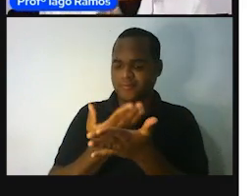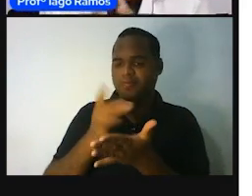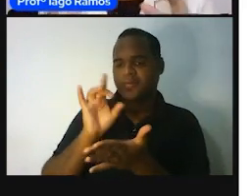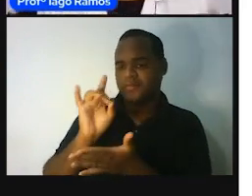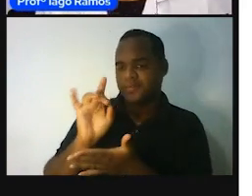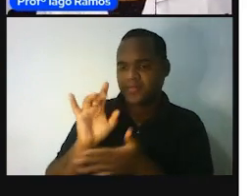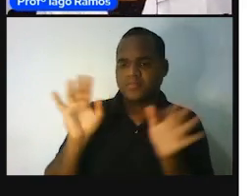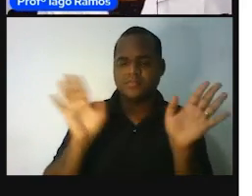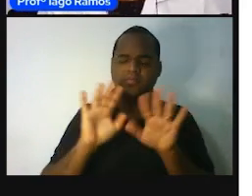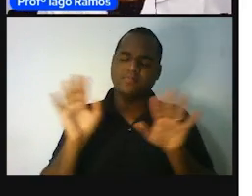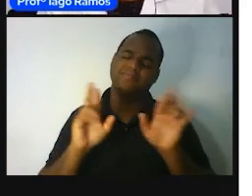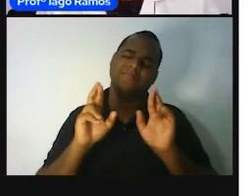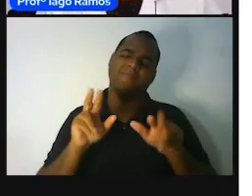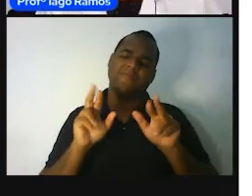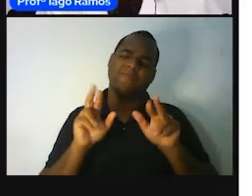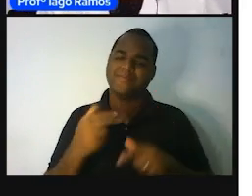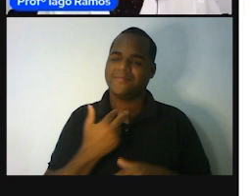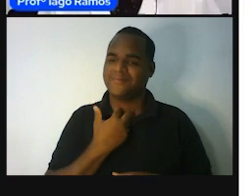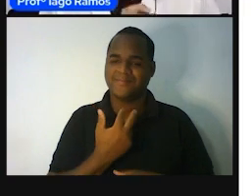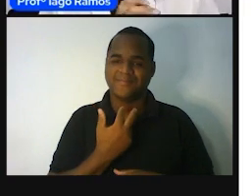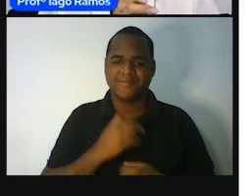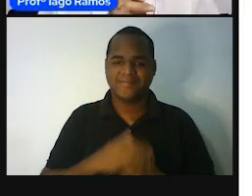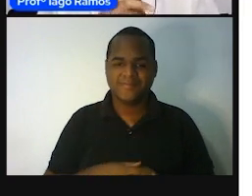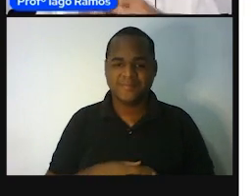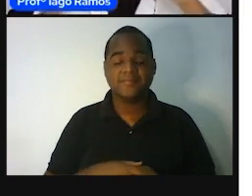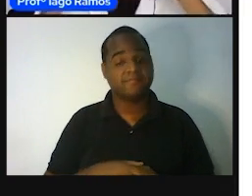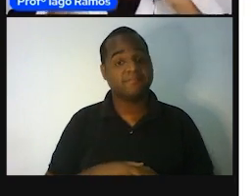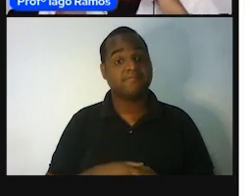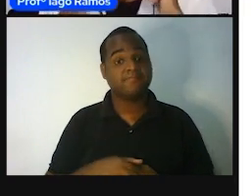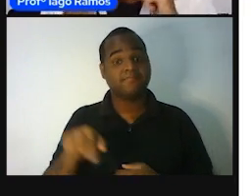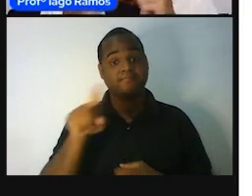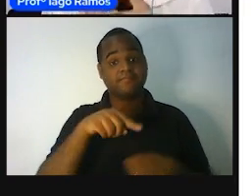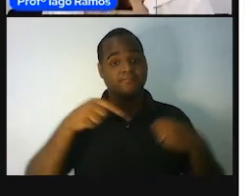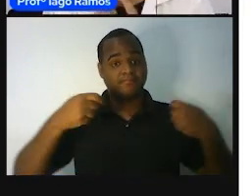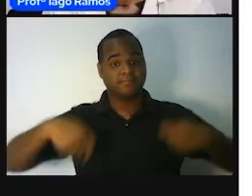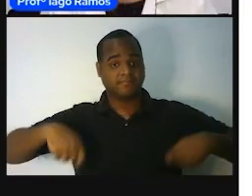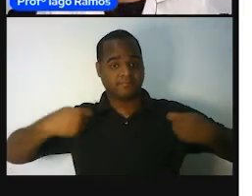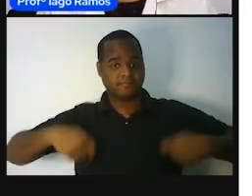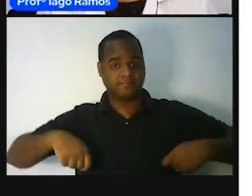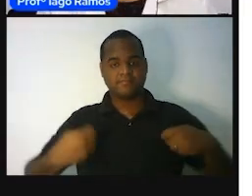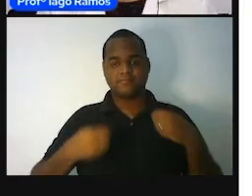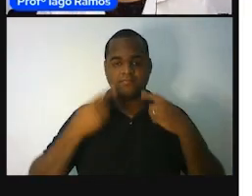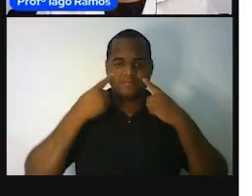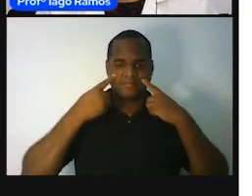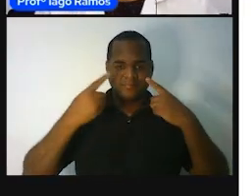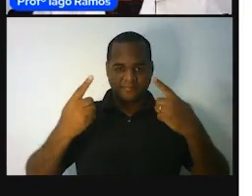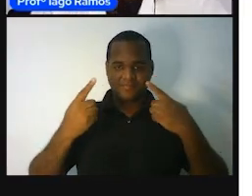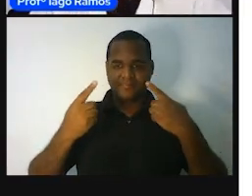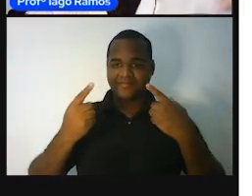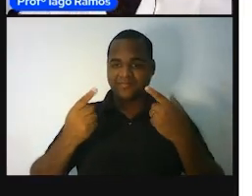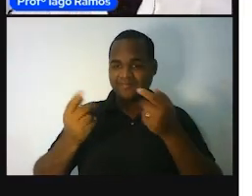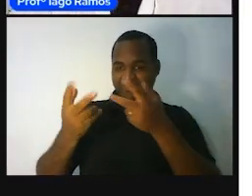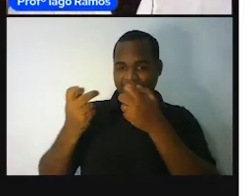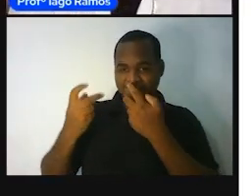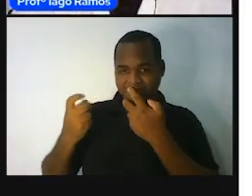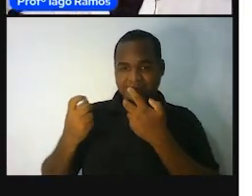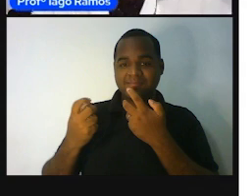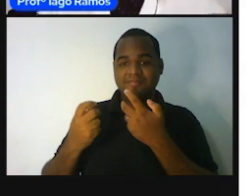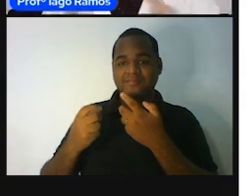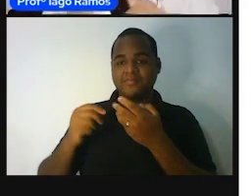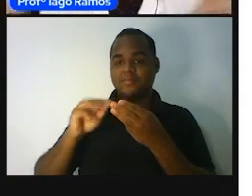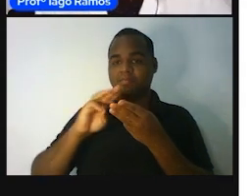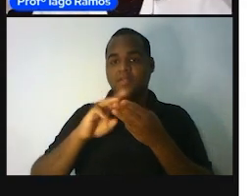só duas das aulas. A gente precisa ver onde é que a matemática ó,